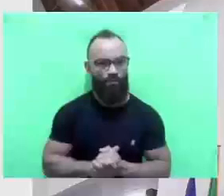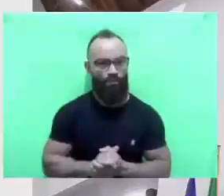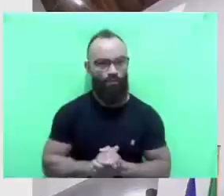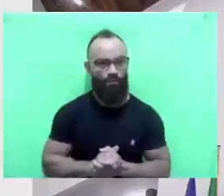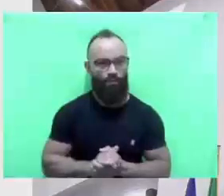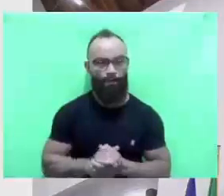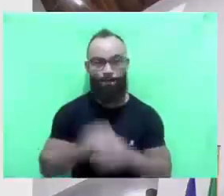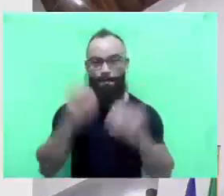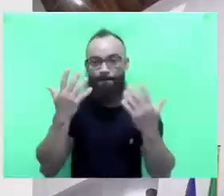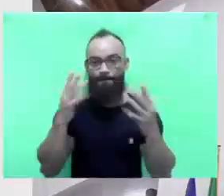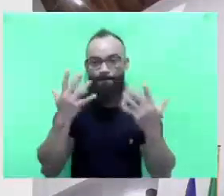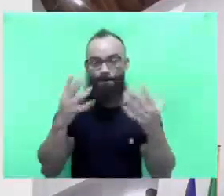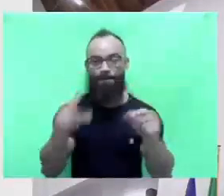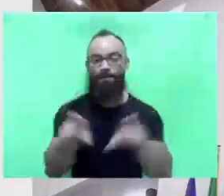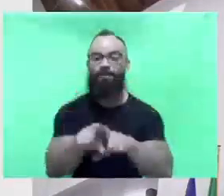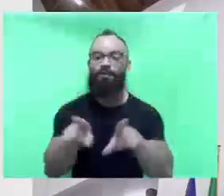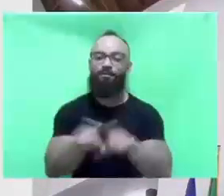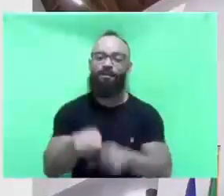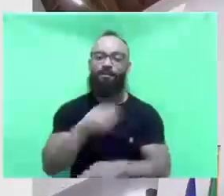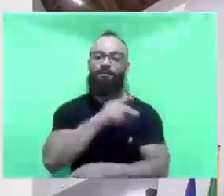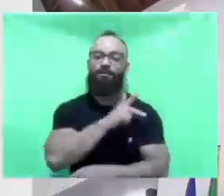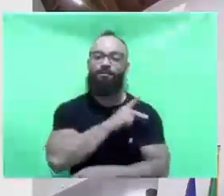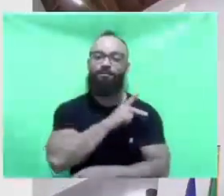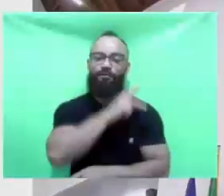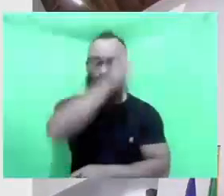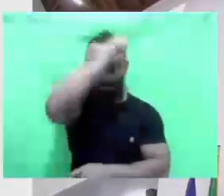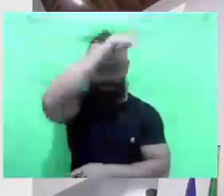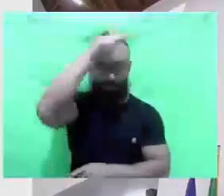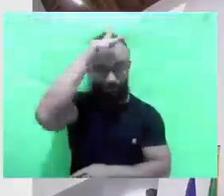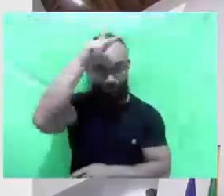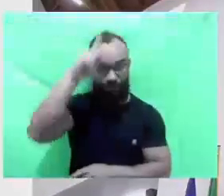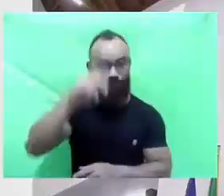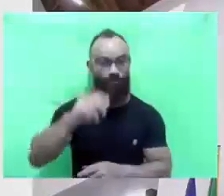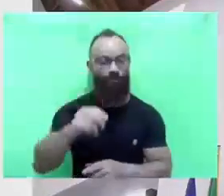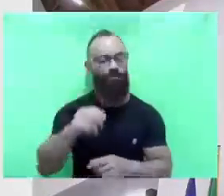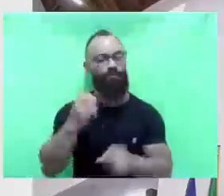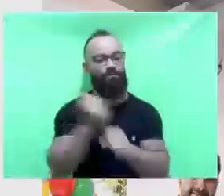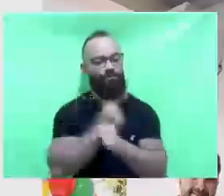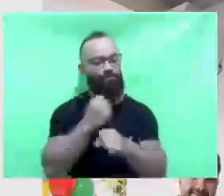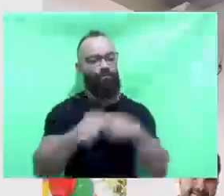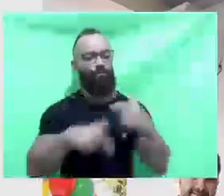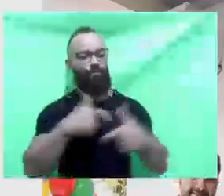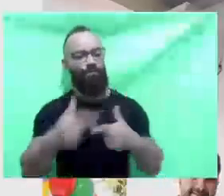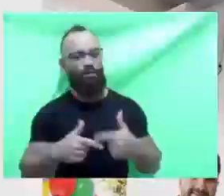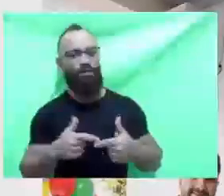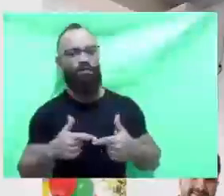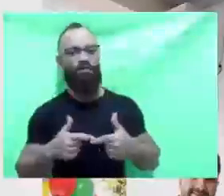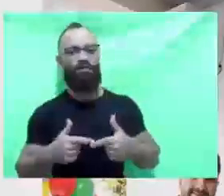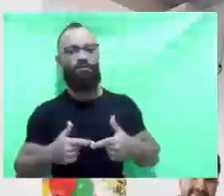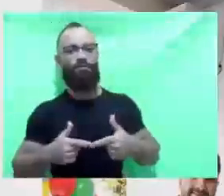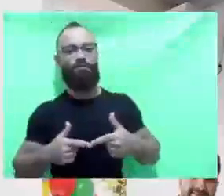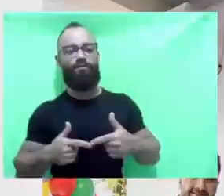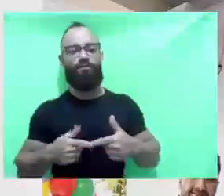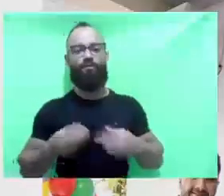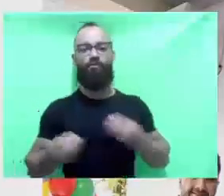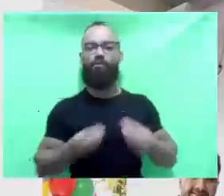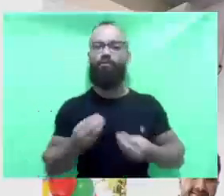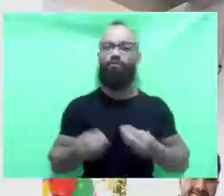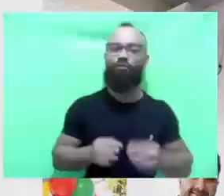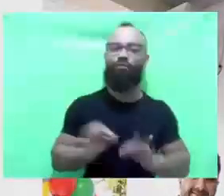Quero parabenizar aqui o nosso prefeito Salmi pelo trabalho que vem fazendo, Marcondes. Estou como secretário agora de governo,